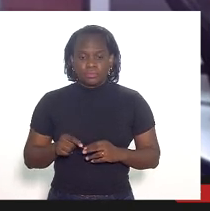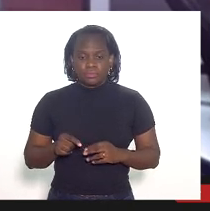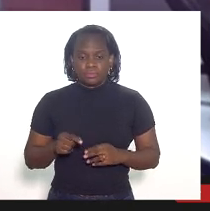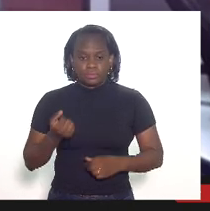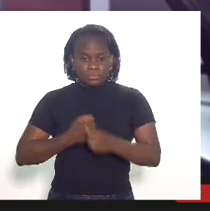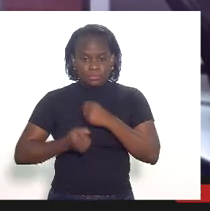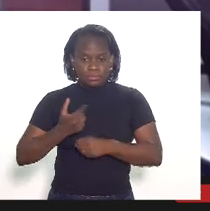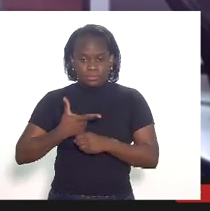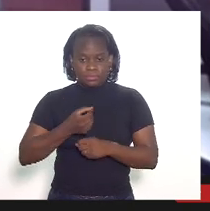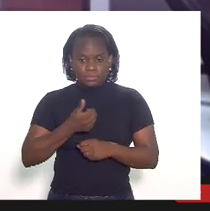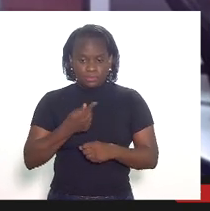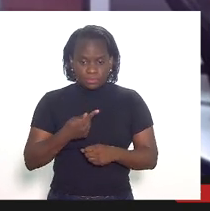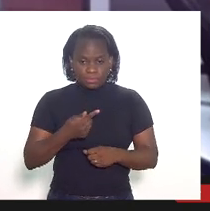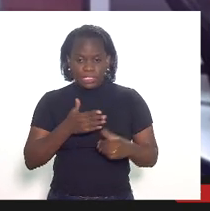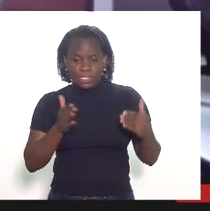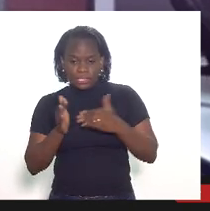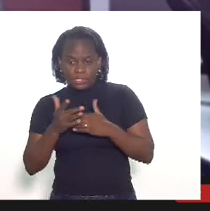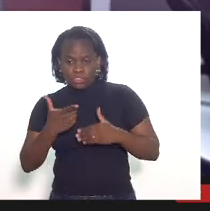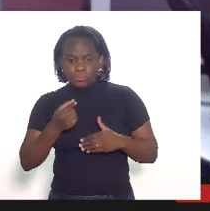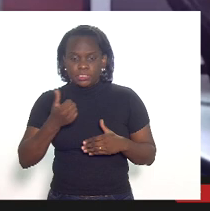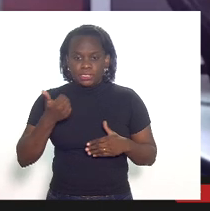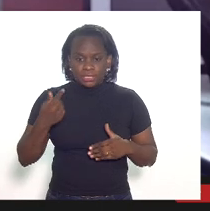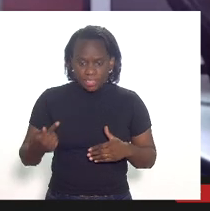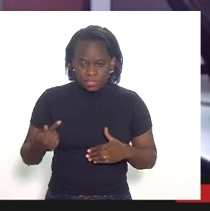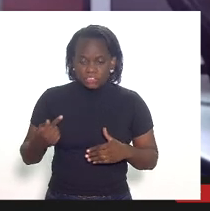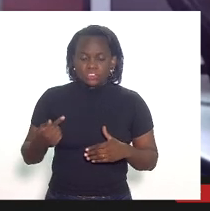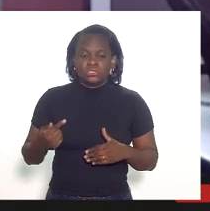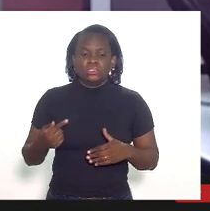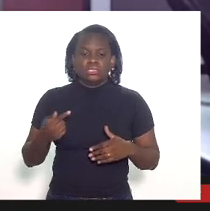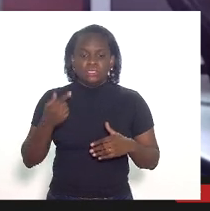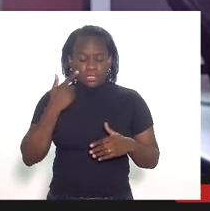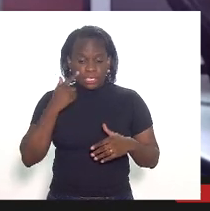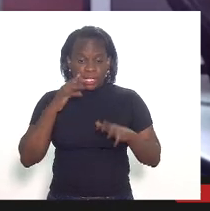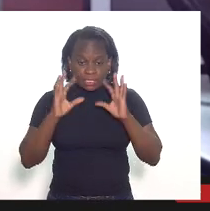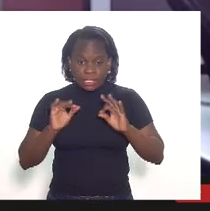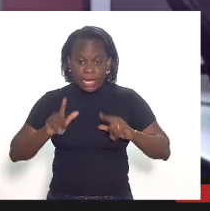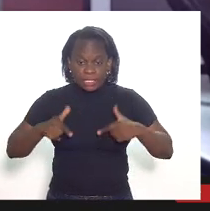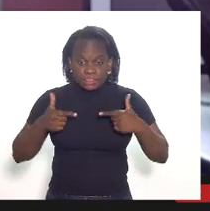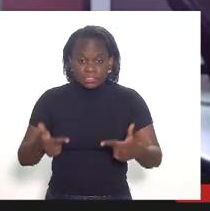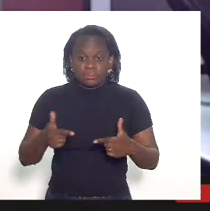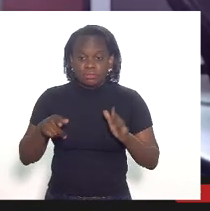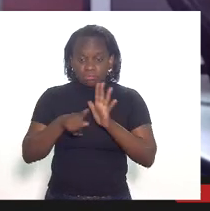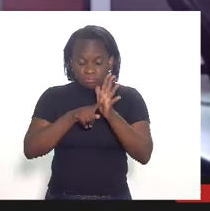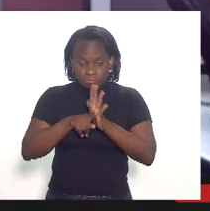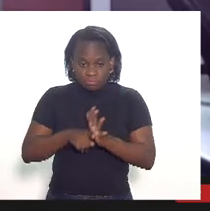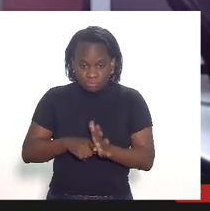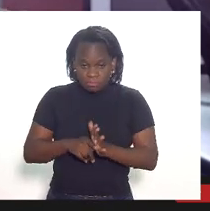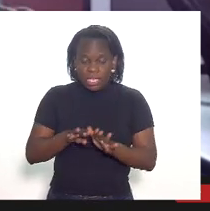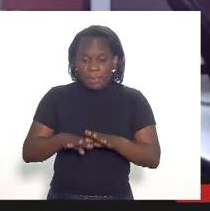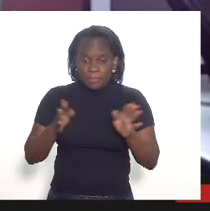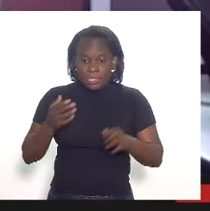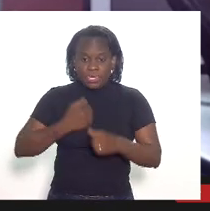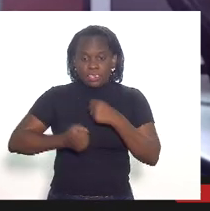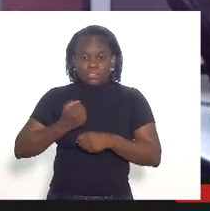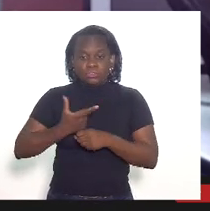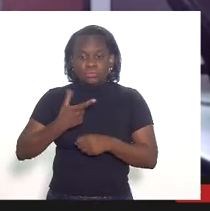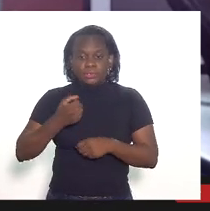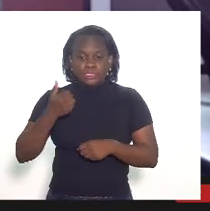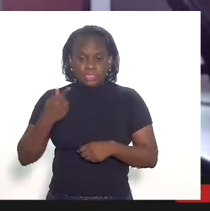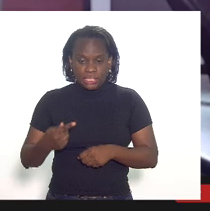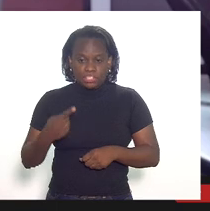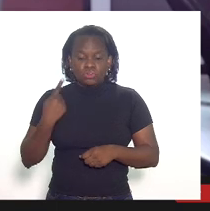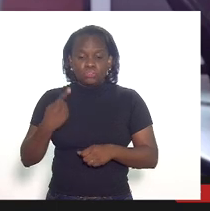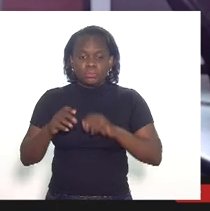2007 até 2017 nos chama atenção para essas ações fiscais abertas em 2017 que uma determinada